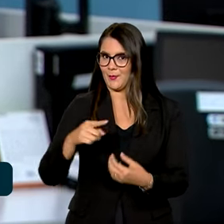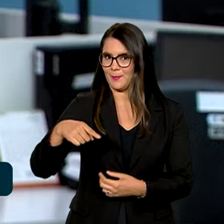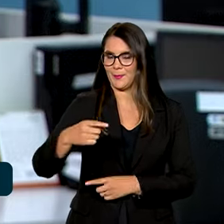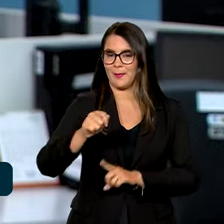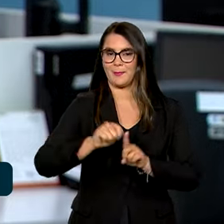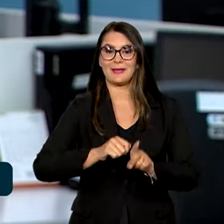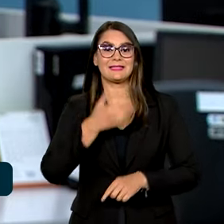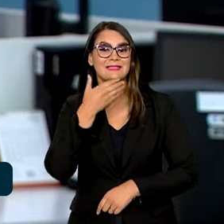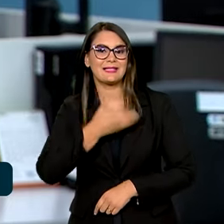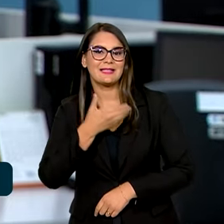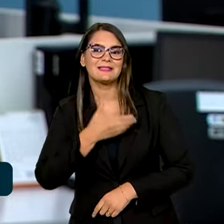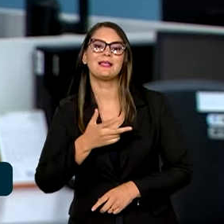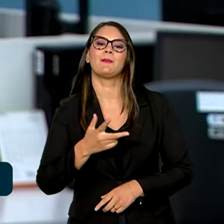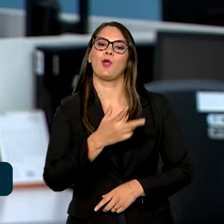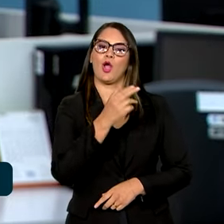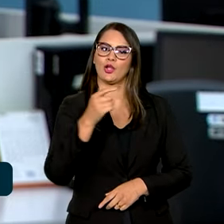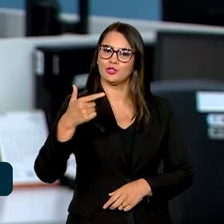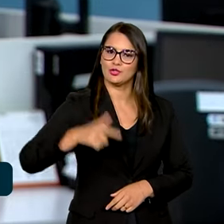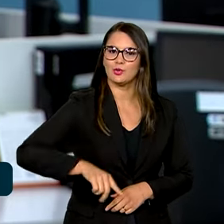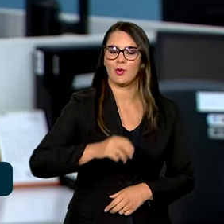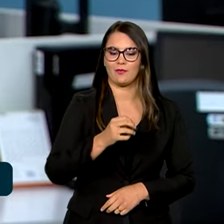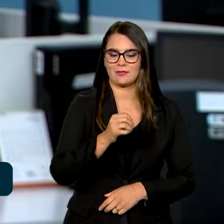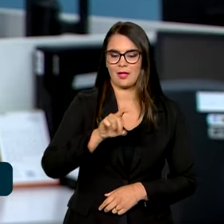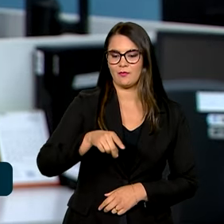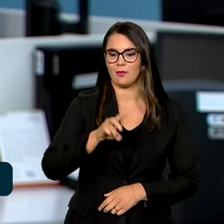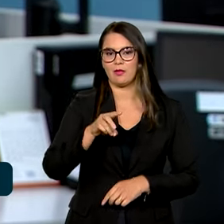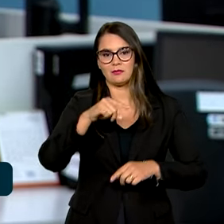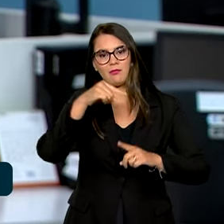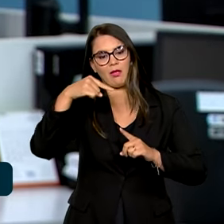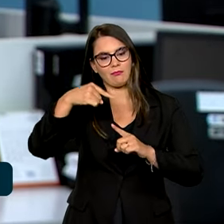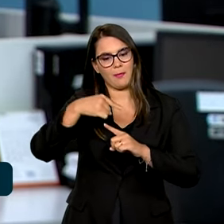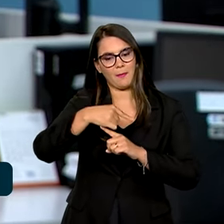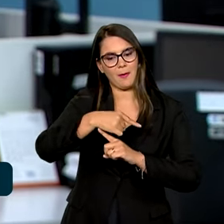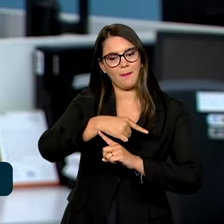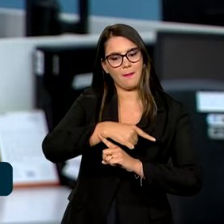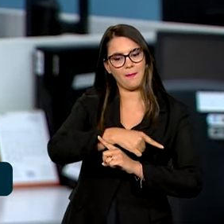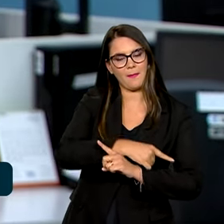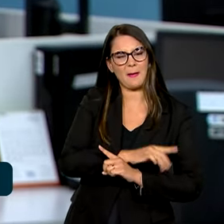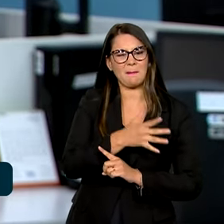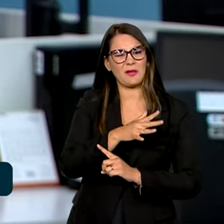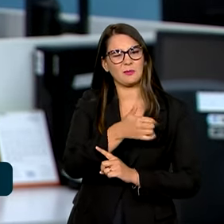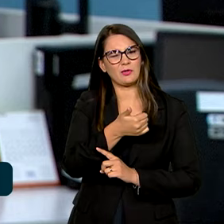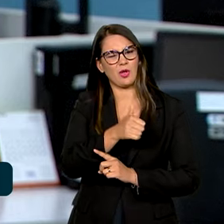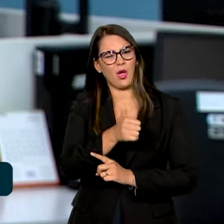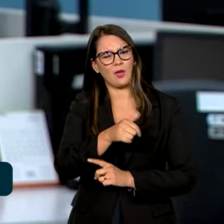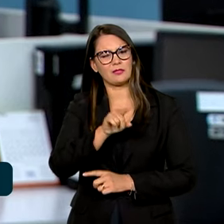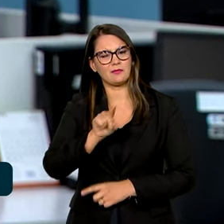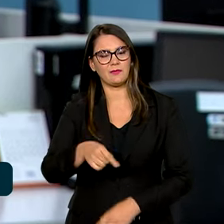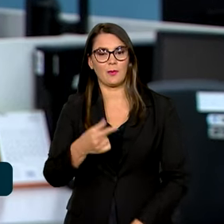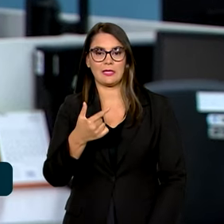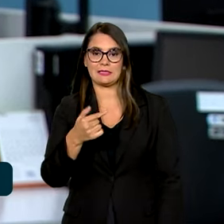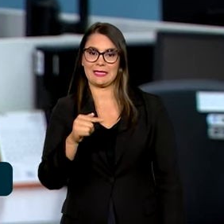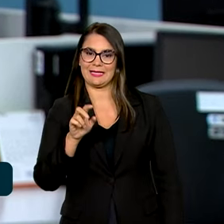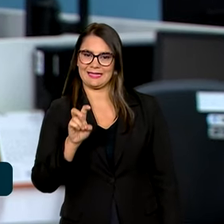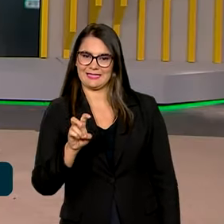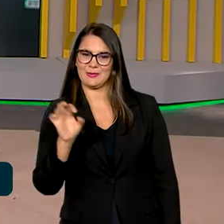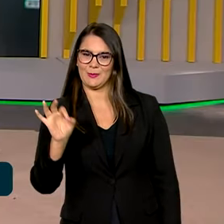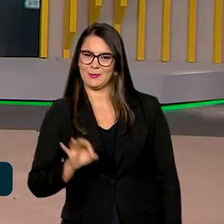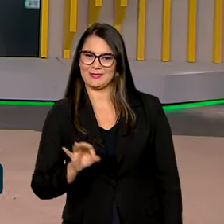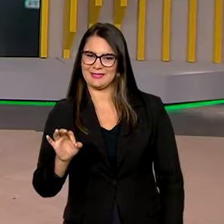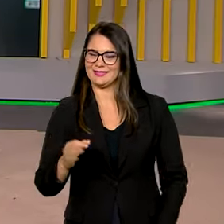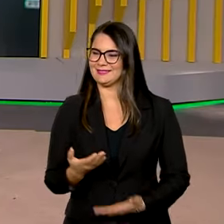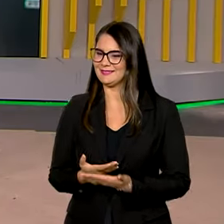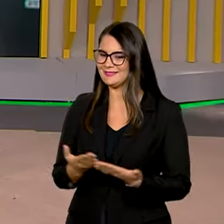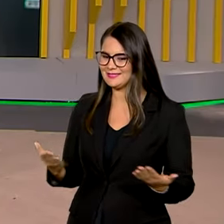dezembro, é de um novo corte de meio ponto percentual. E aí, a Selic deve fechar o ano em 11,75%. Ana e Roberto.